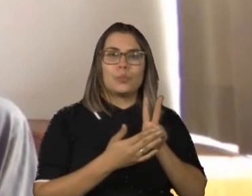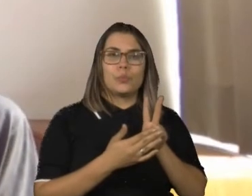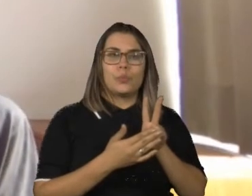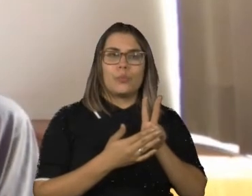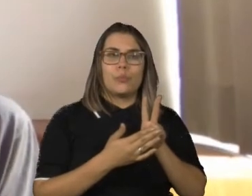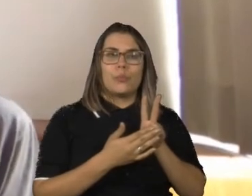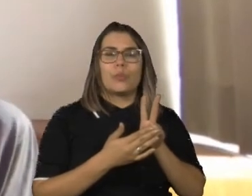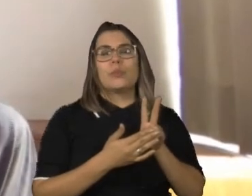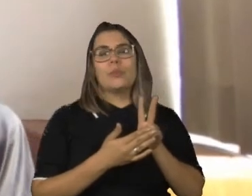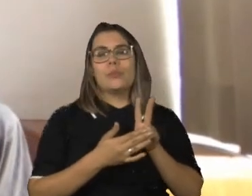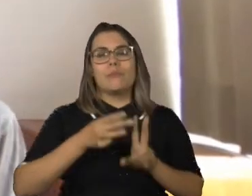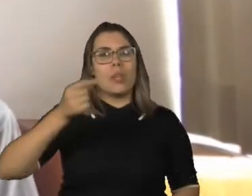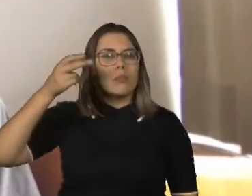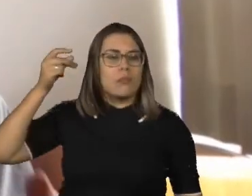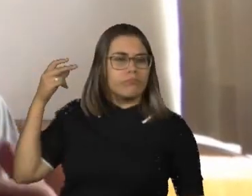No réveillon do ano passado,